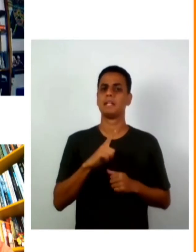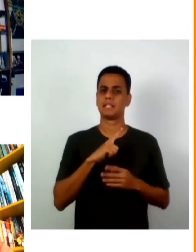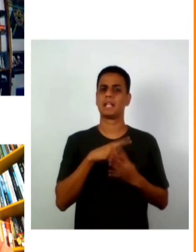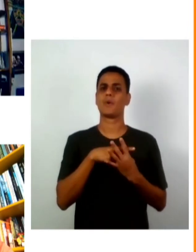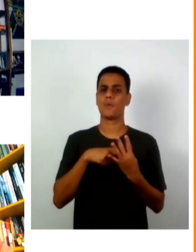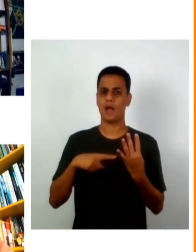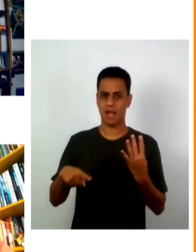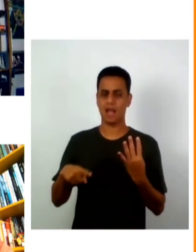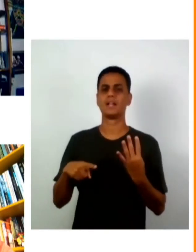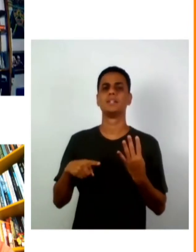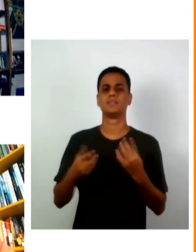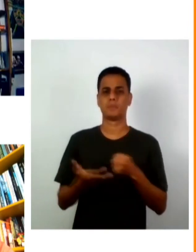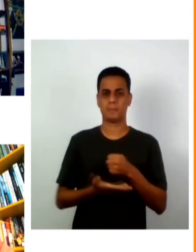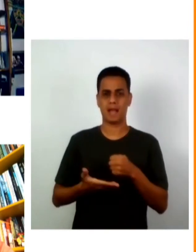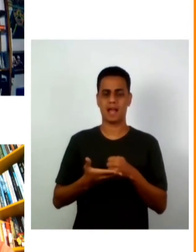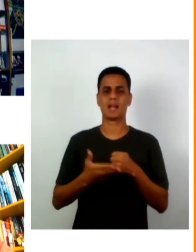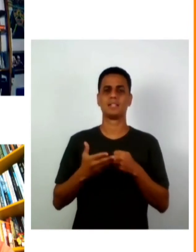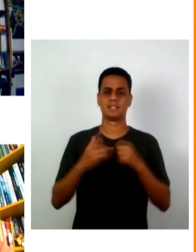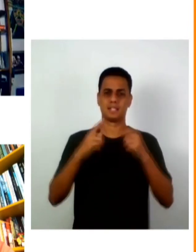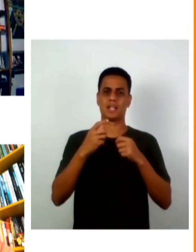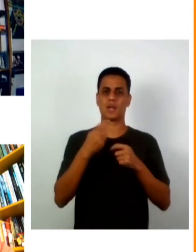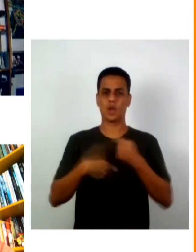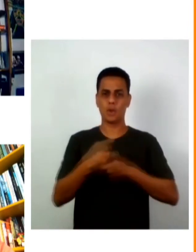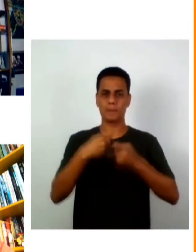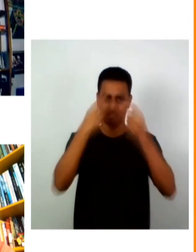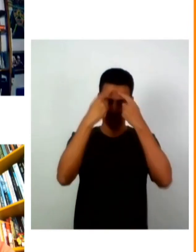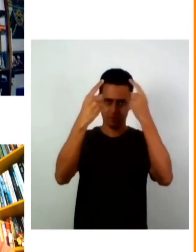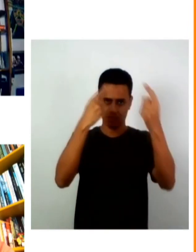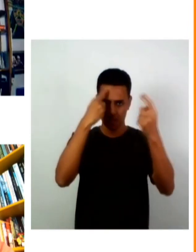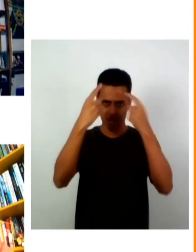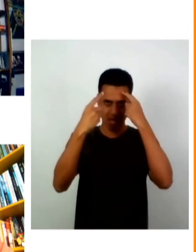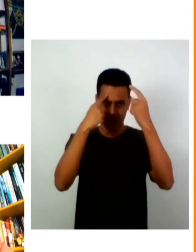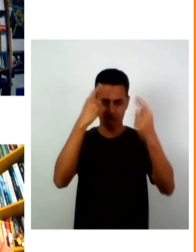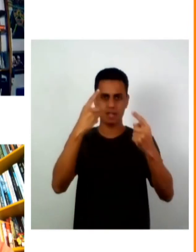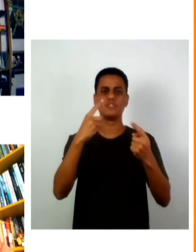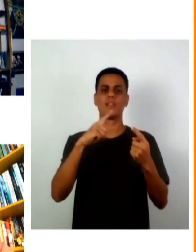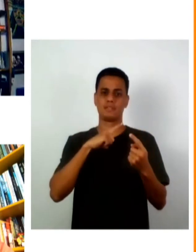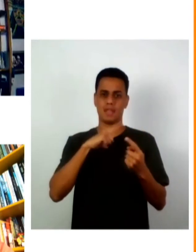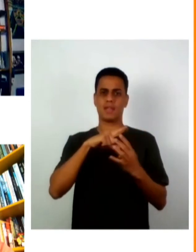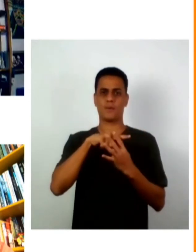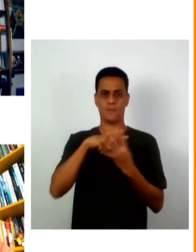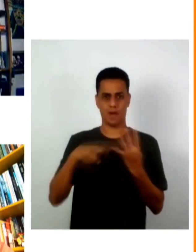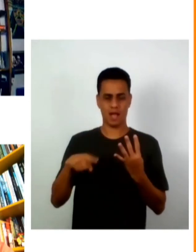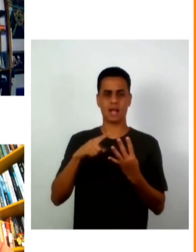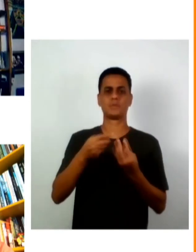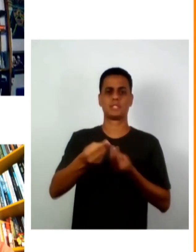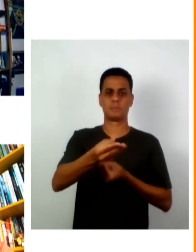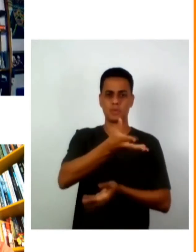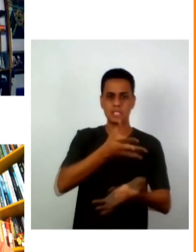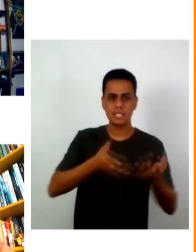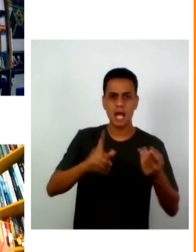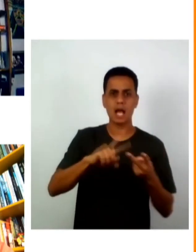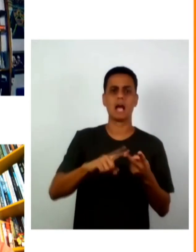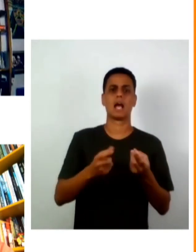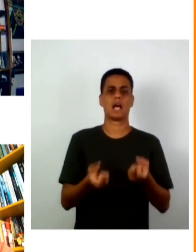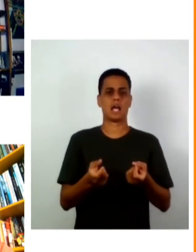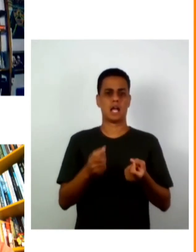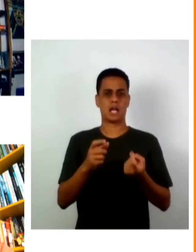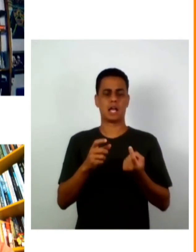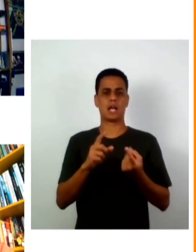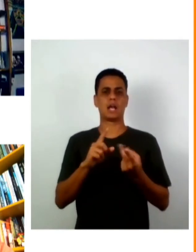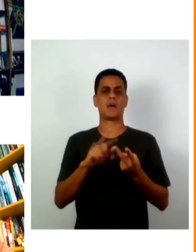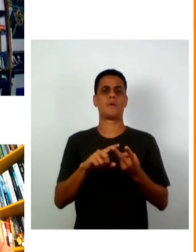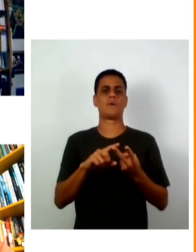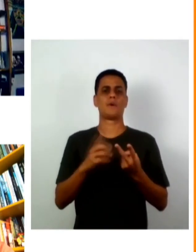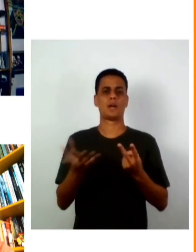criativa que é criação distribuição e consumo então tudo que a gente faz está relacionado com esse